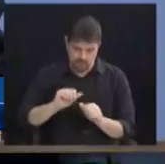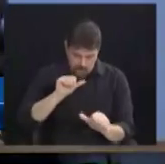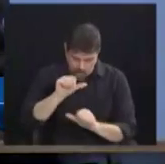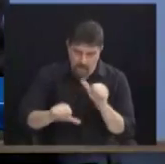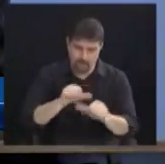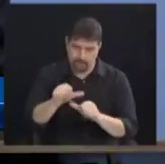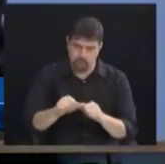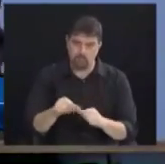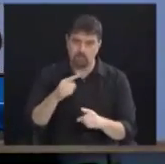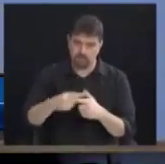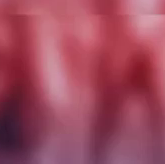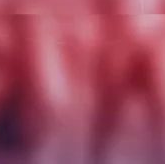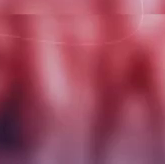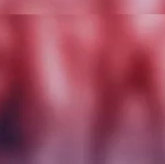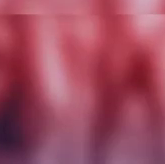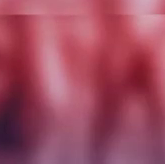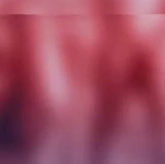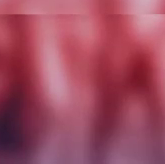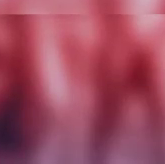quadro no nosso país.